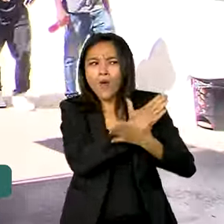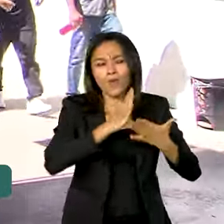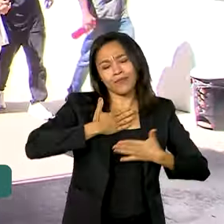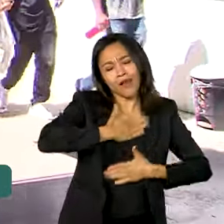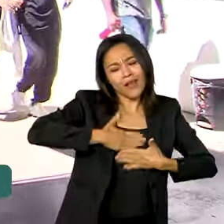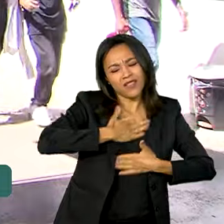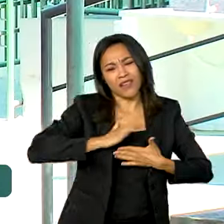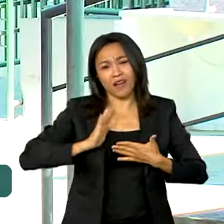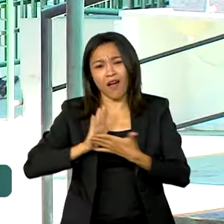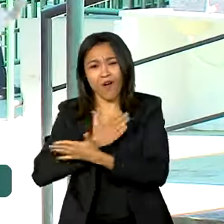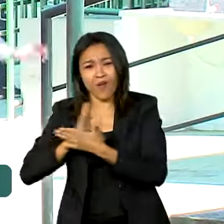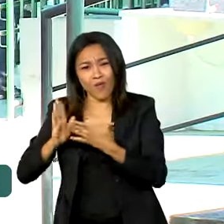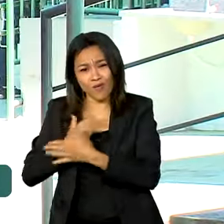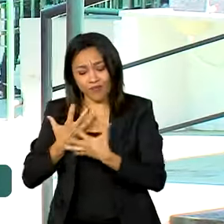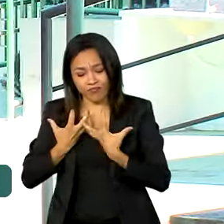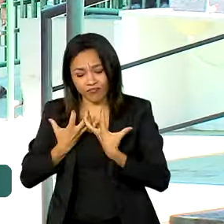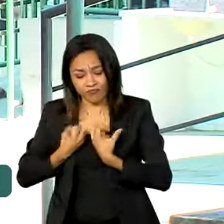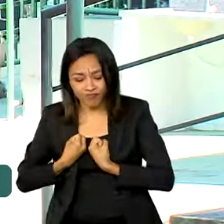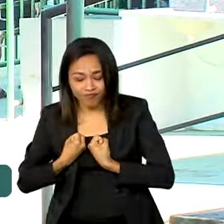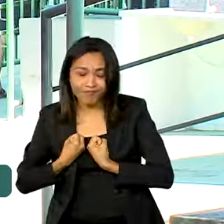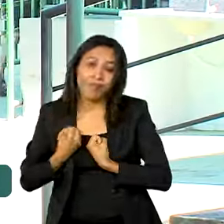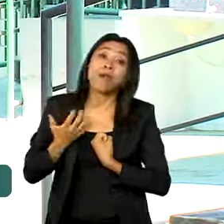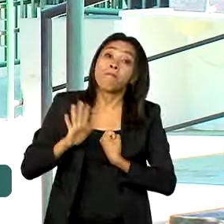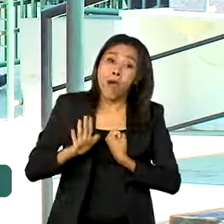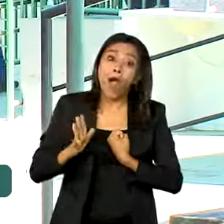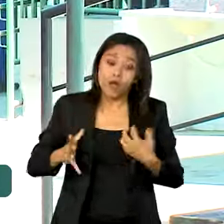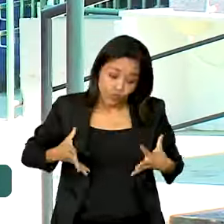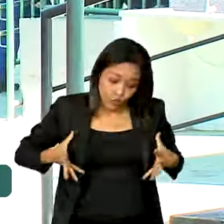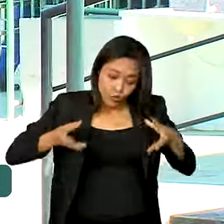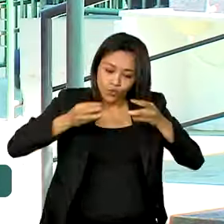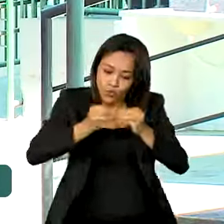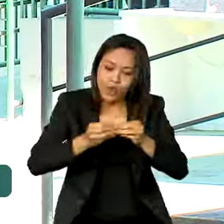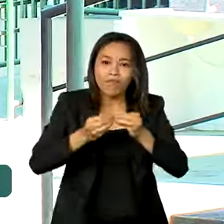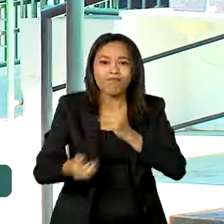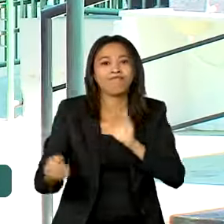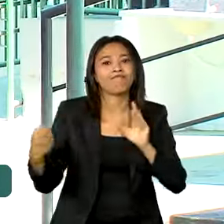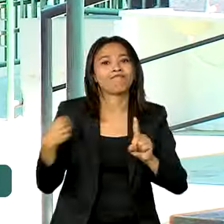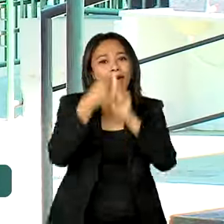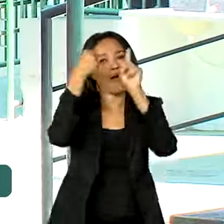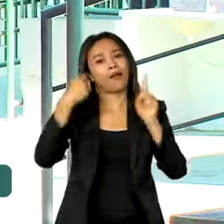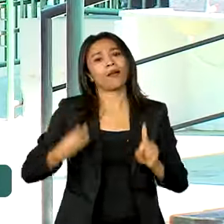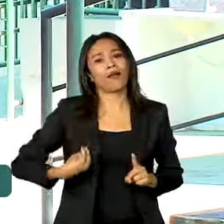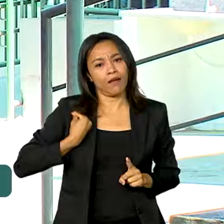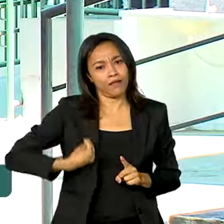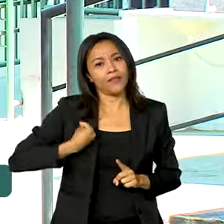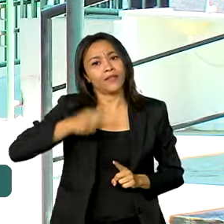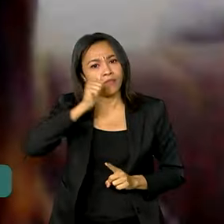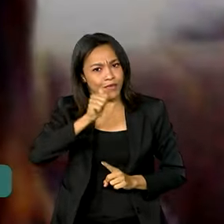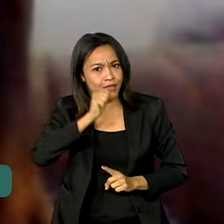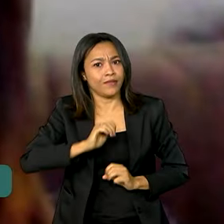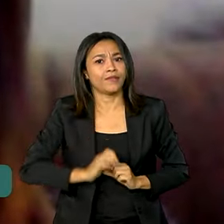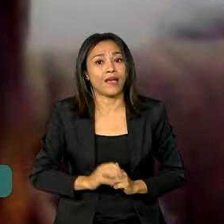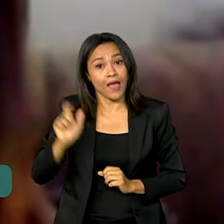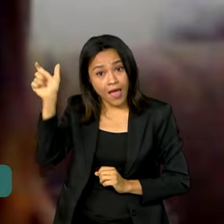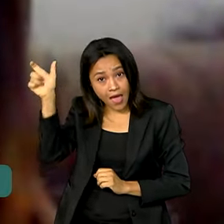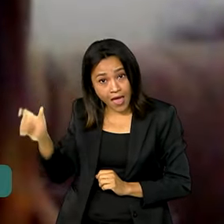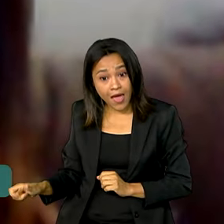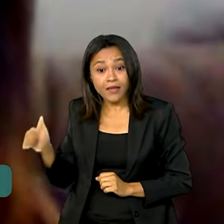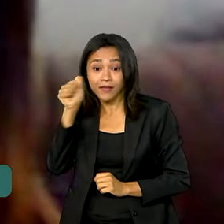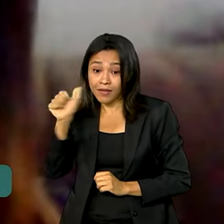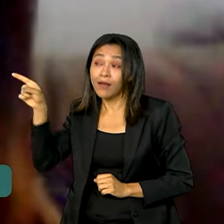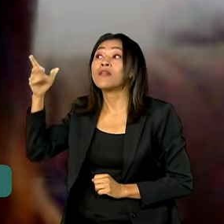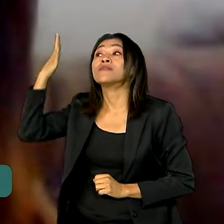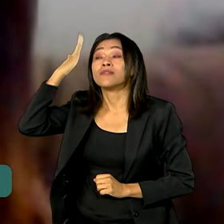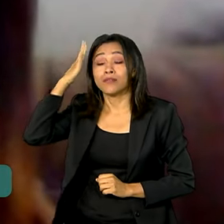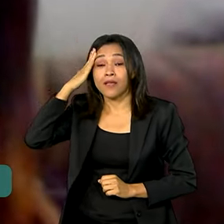e outras nem tanto, mas todas com potencial de marcar a vida da menina para sempre. A Fabiola sabe bem